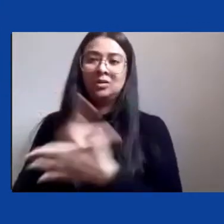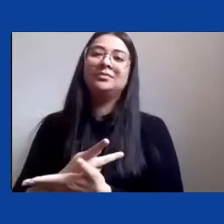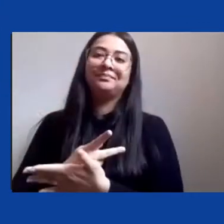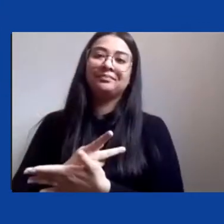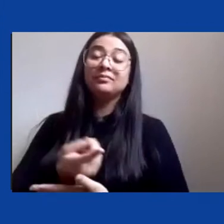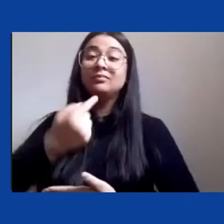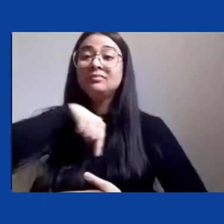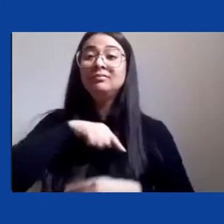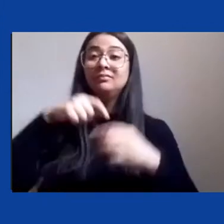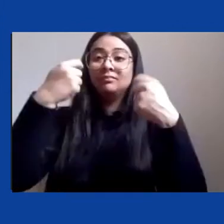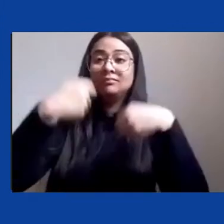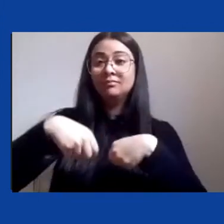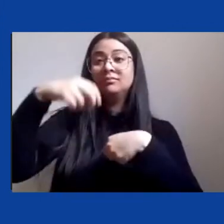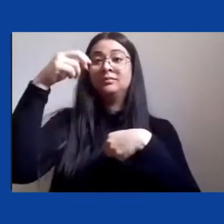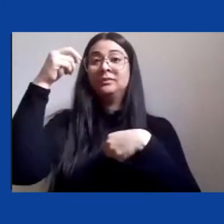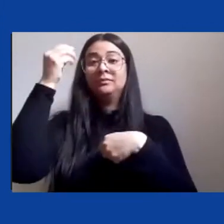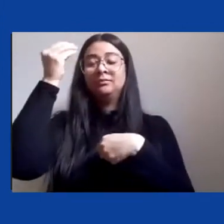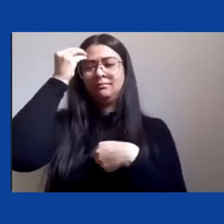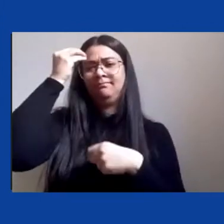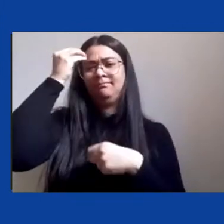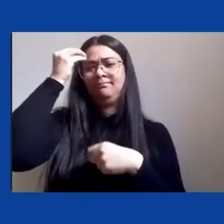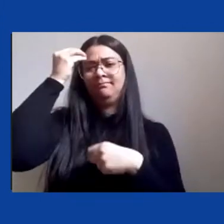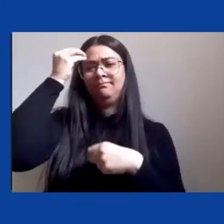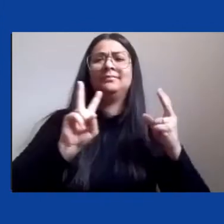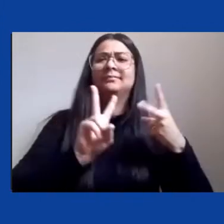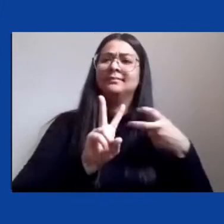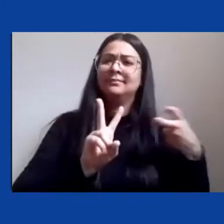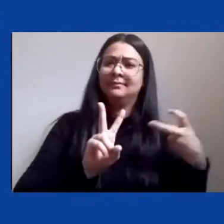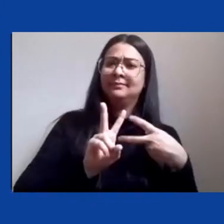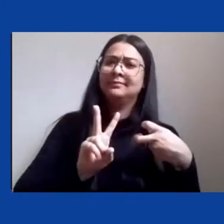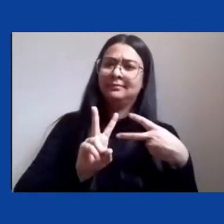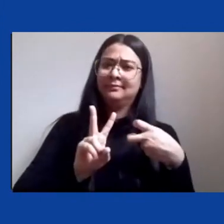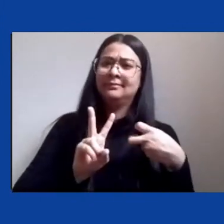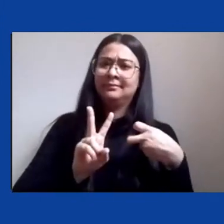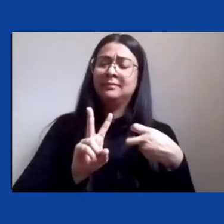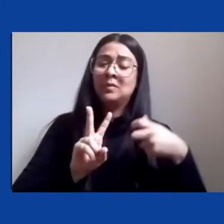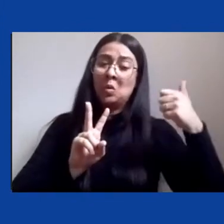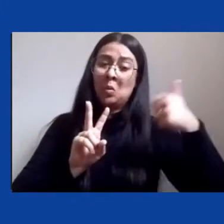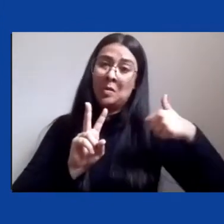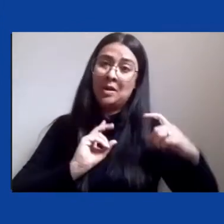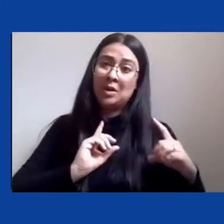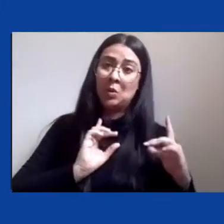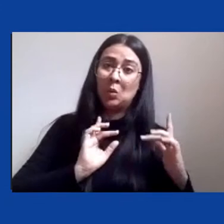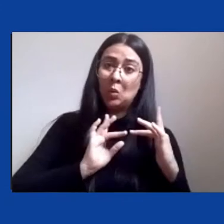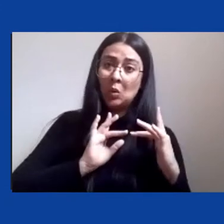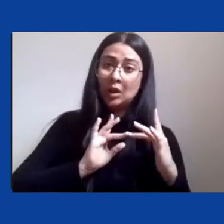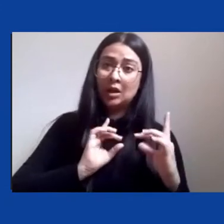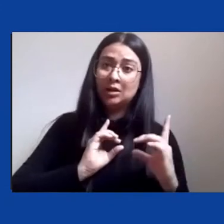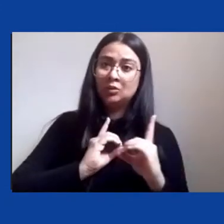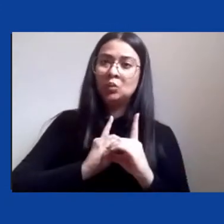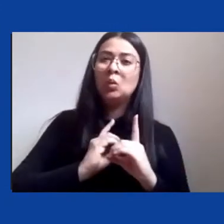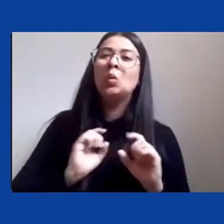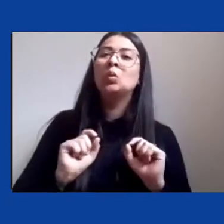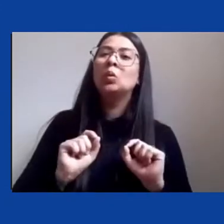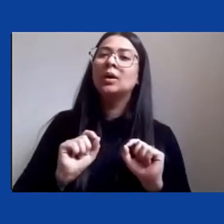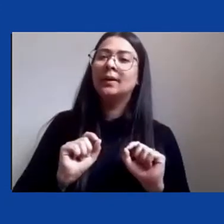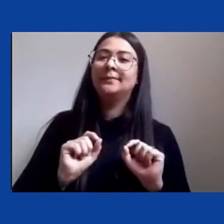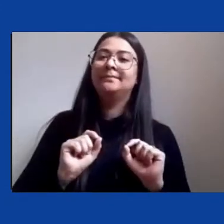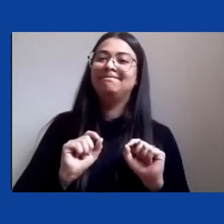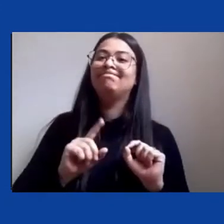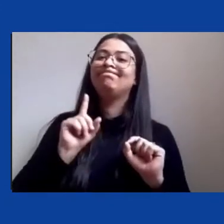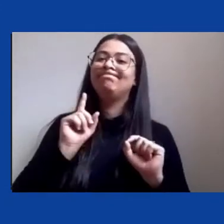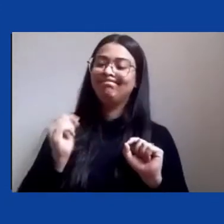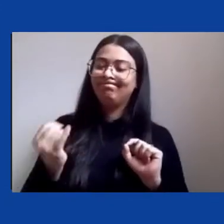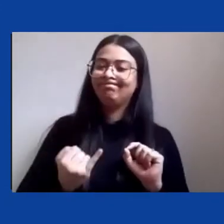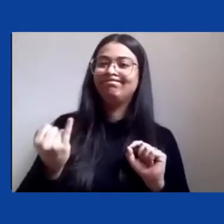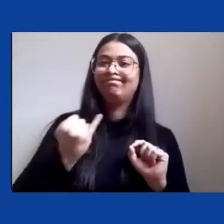indígena que foi tido aí nesse primeiro contato ele foi também fundamental para